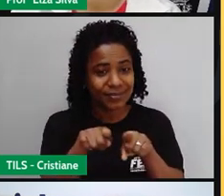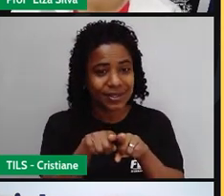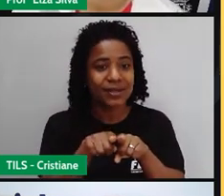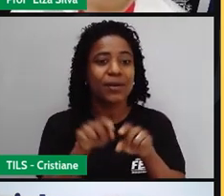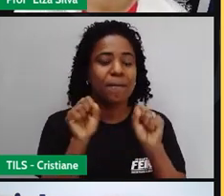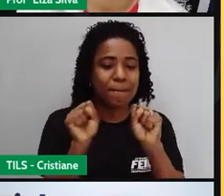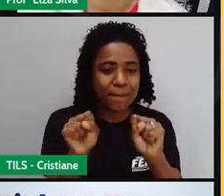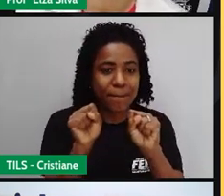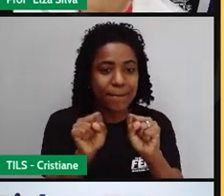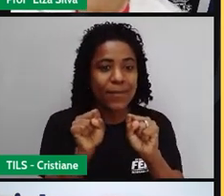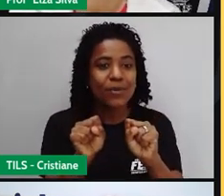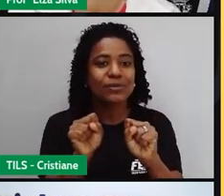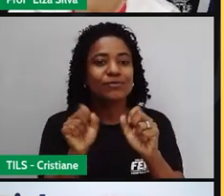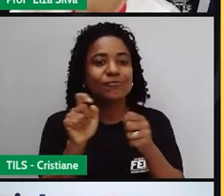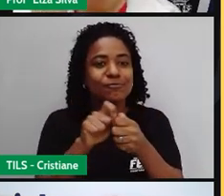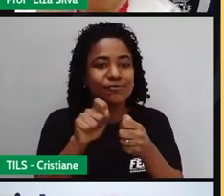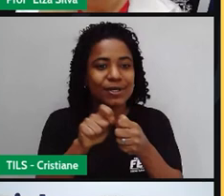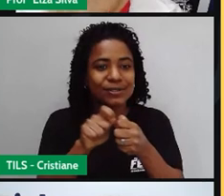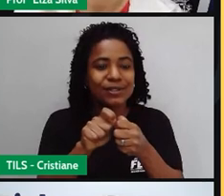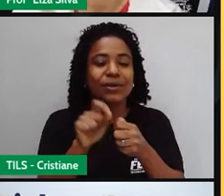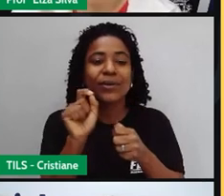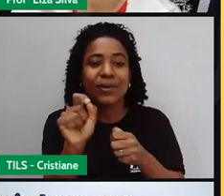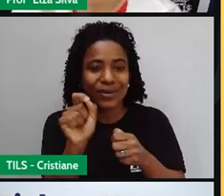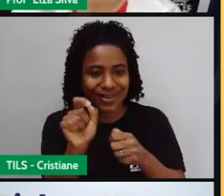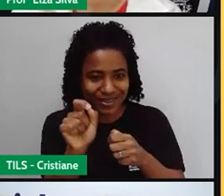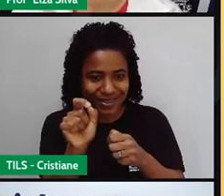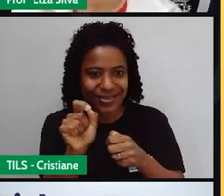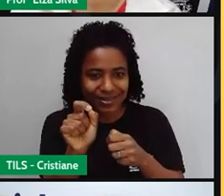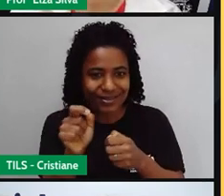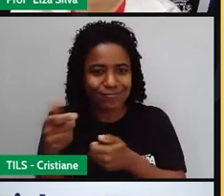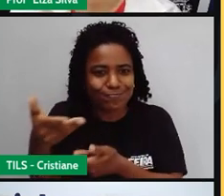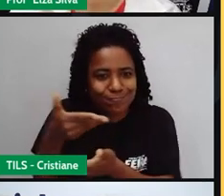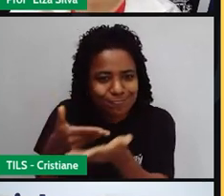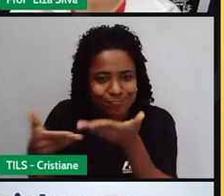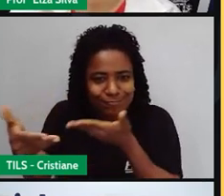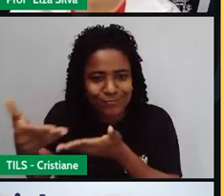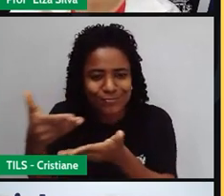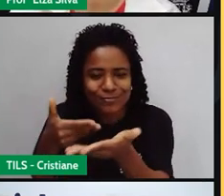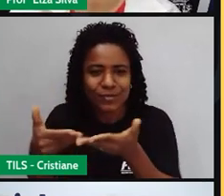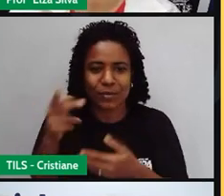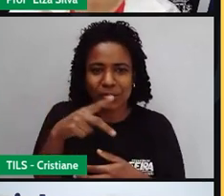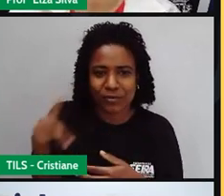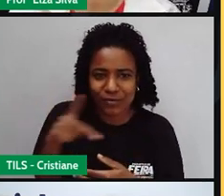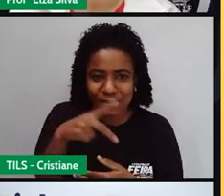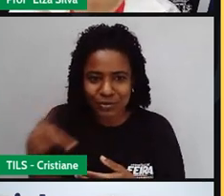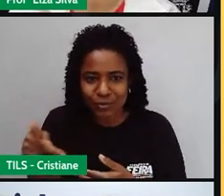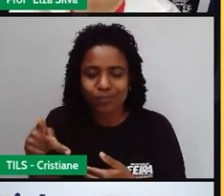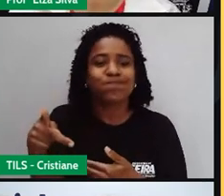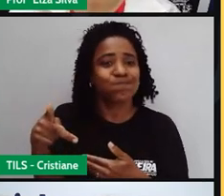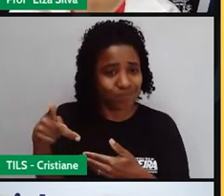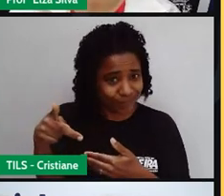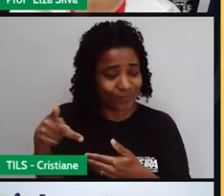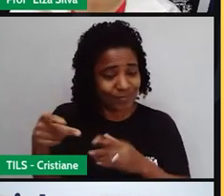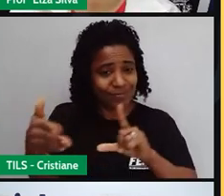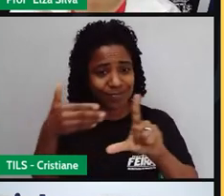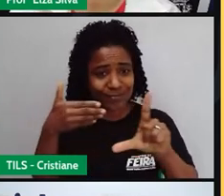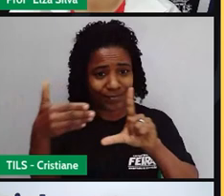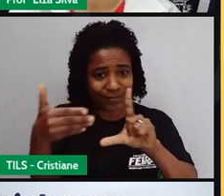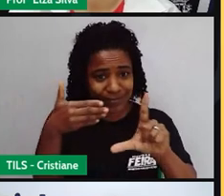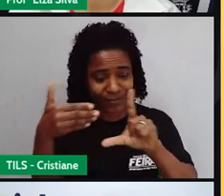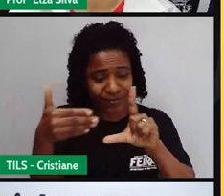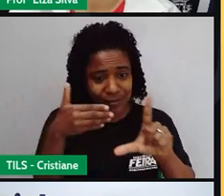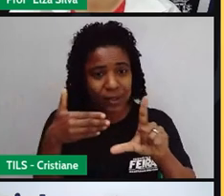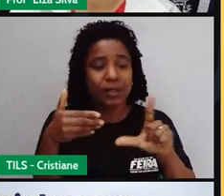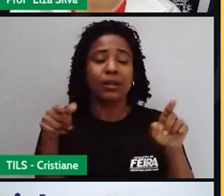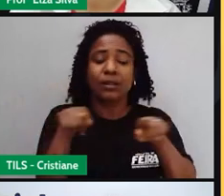poder também fazer essa ampliação com a mediação do professor. Aqui vai ser conosco, mas também isso pode ser ampliado